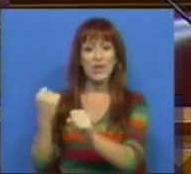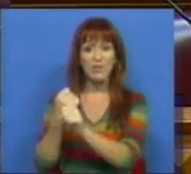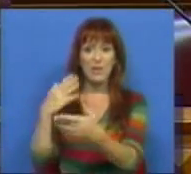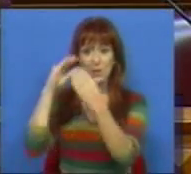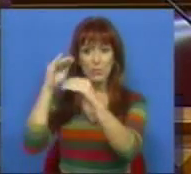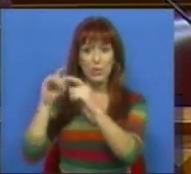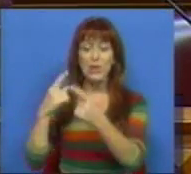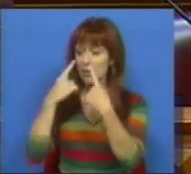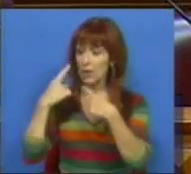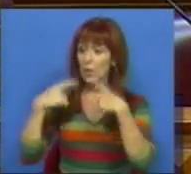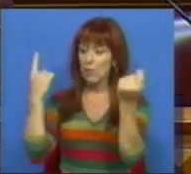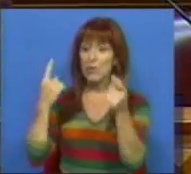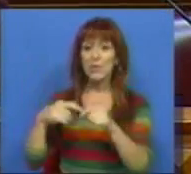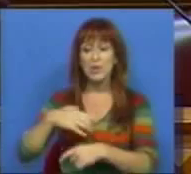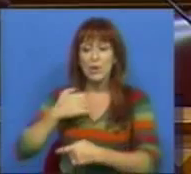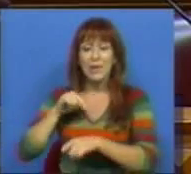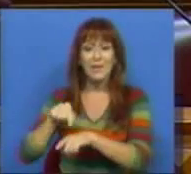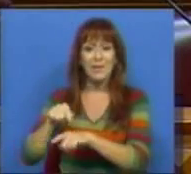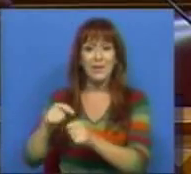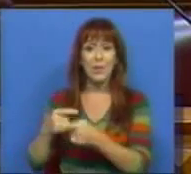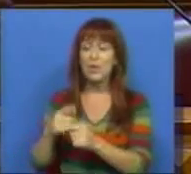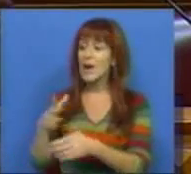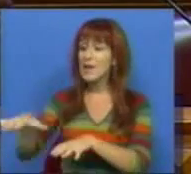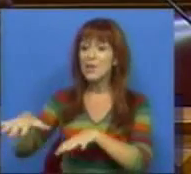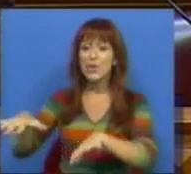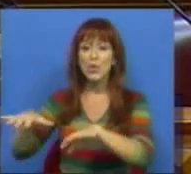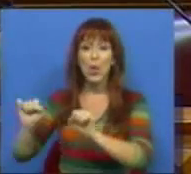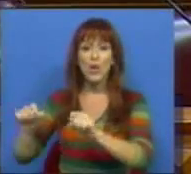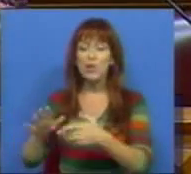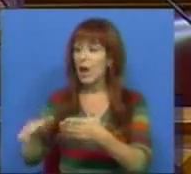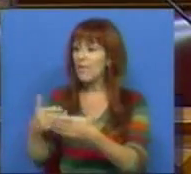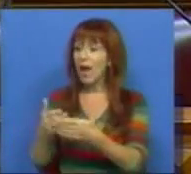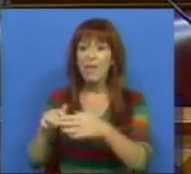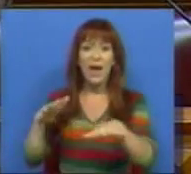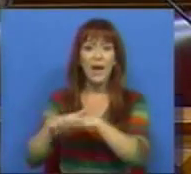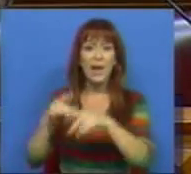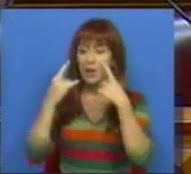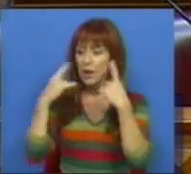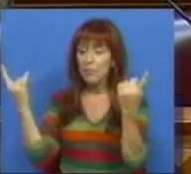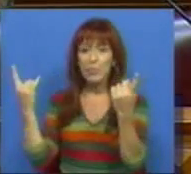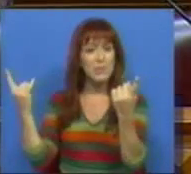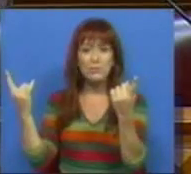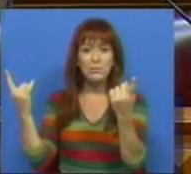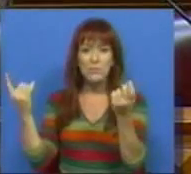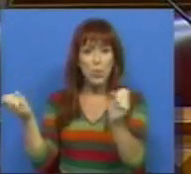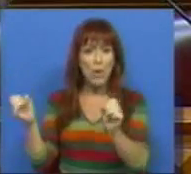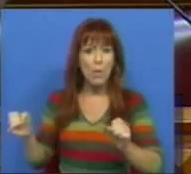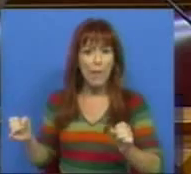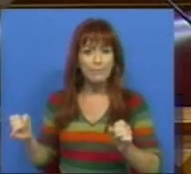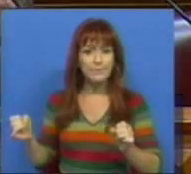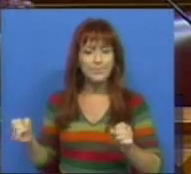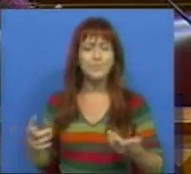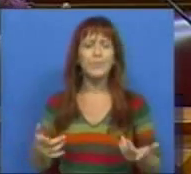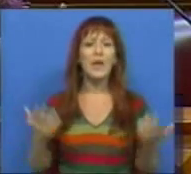serviço educativo público no sentido em que estarão em zonas onde a oferta da rede pública não existe